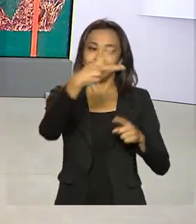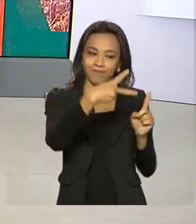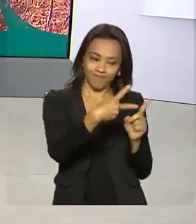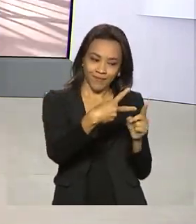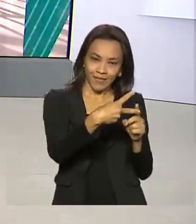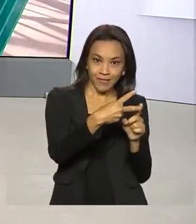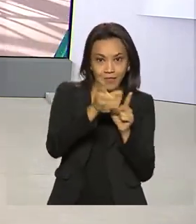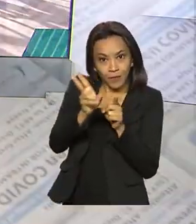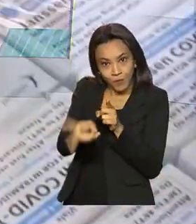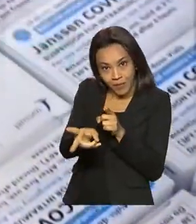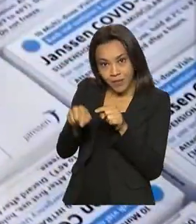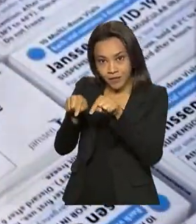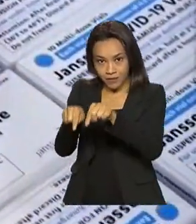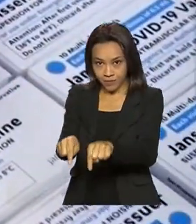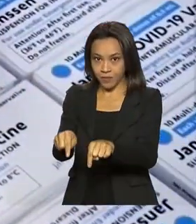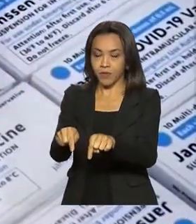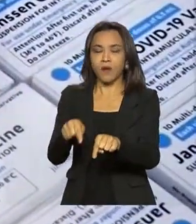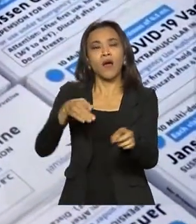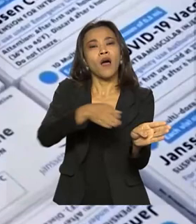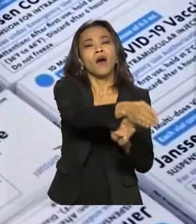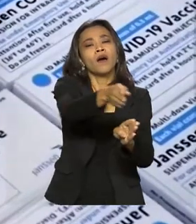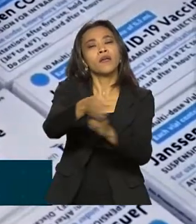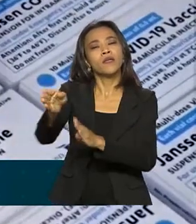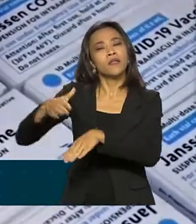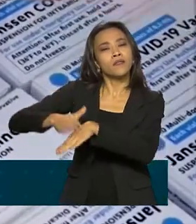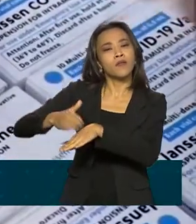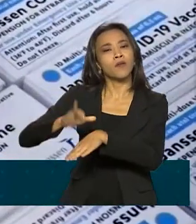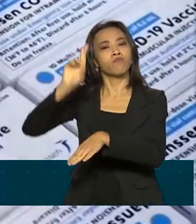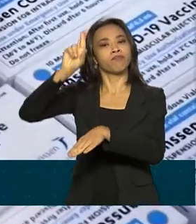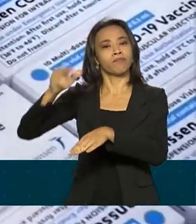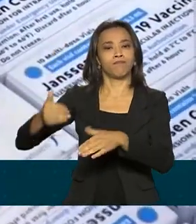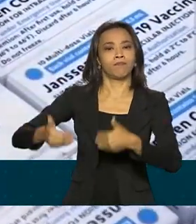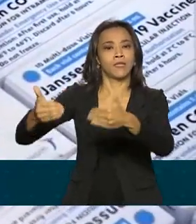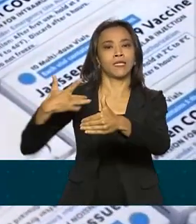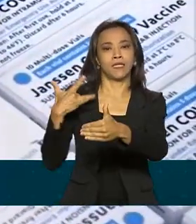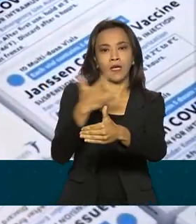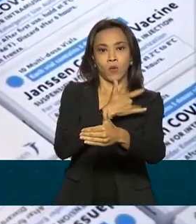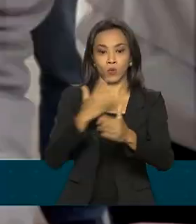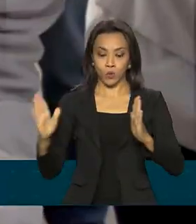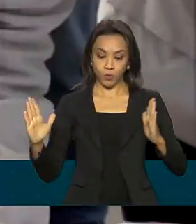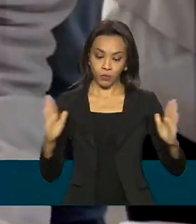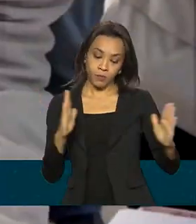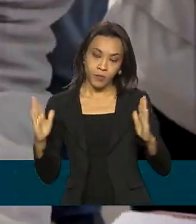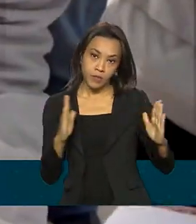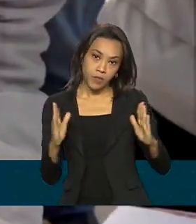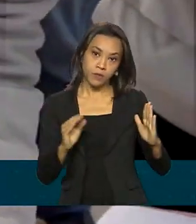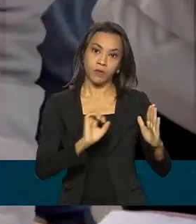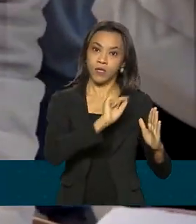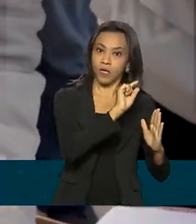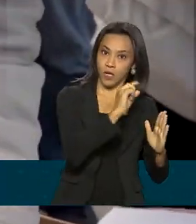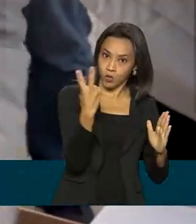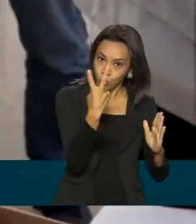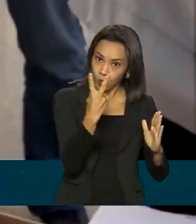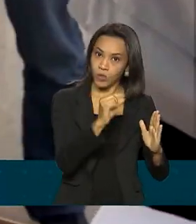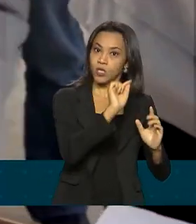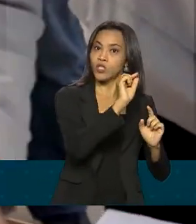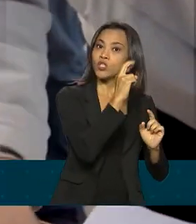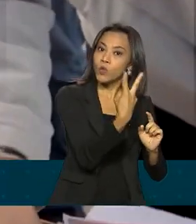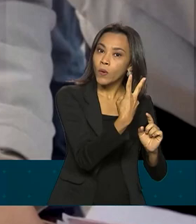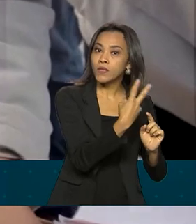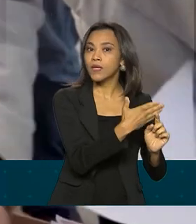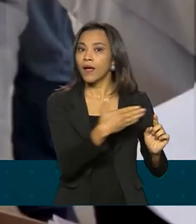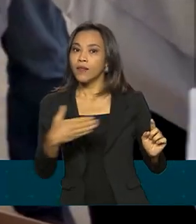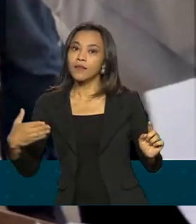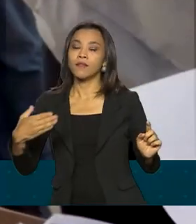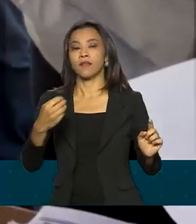imunizante. Segundo a recomendação do Ministério da Saúde, o intervalo entre as duas doses deve ser de dois a seis